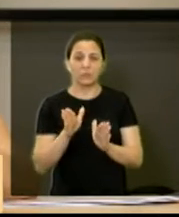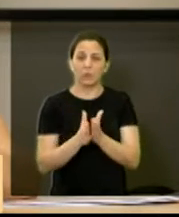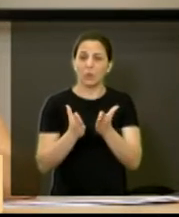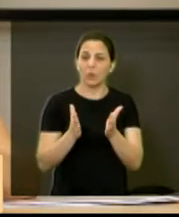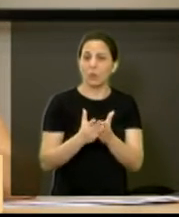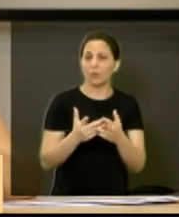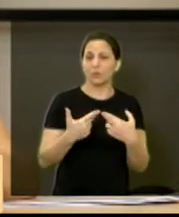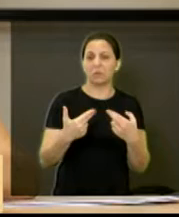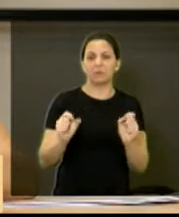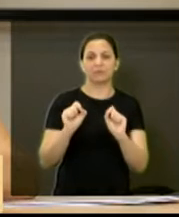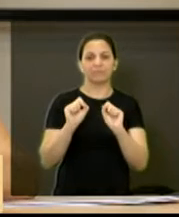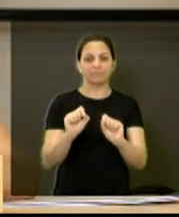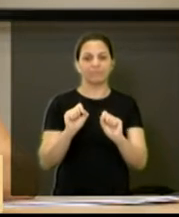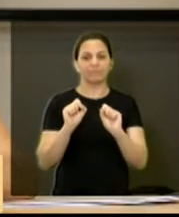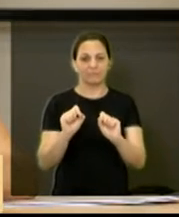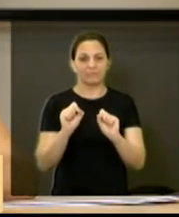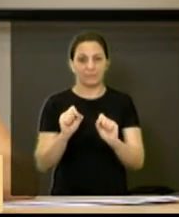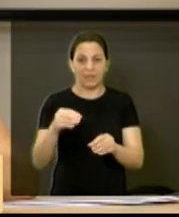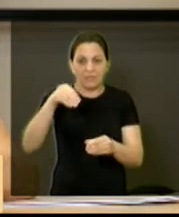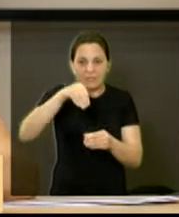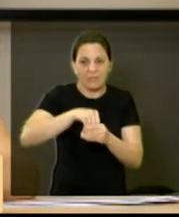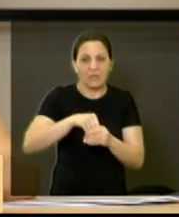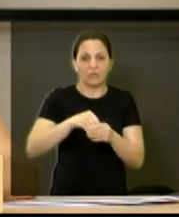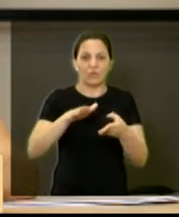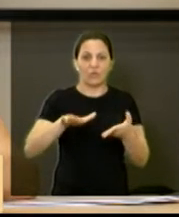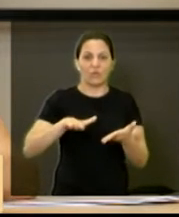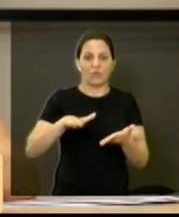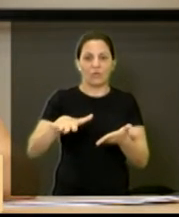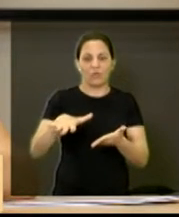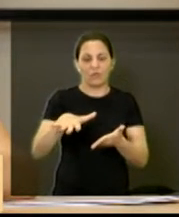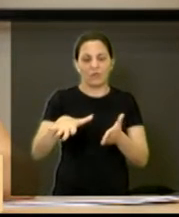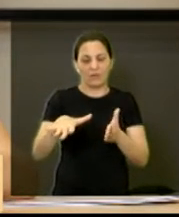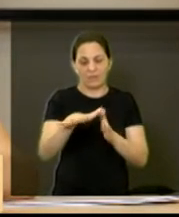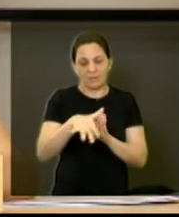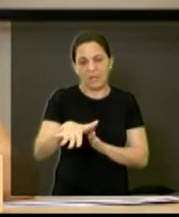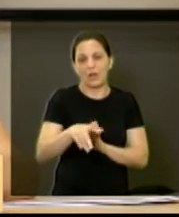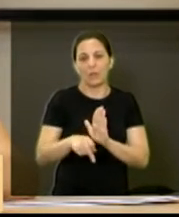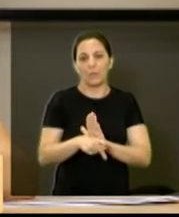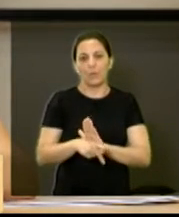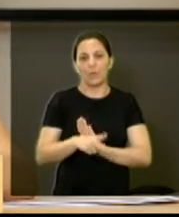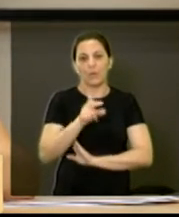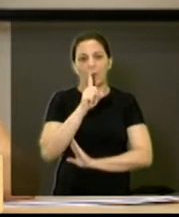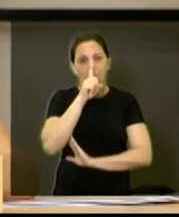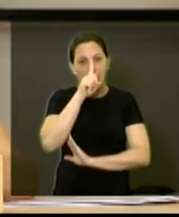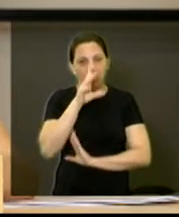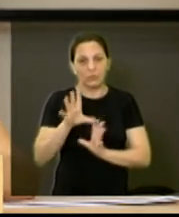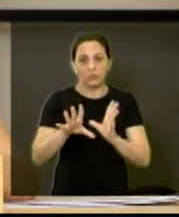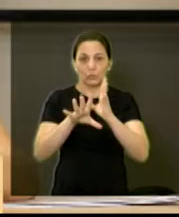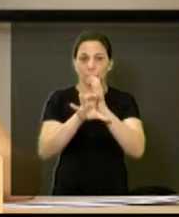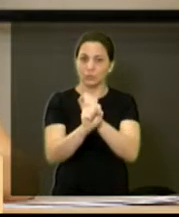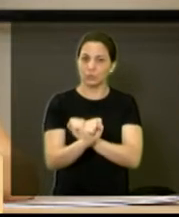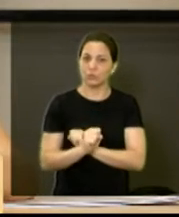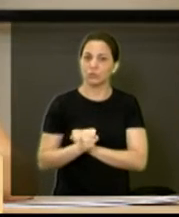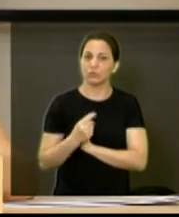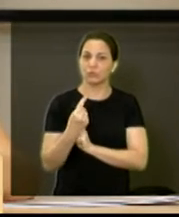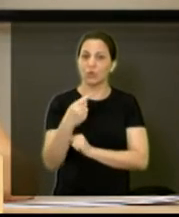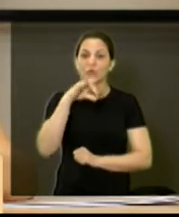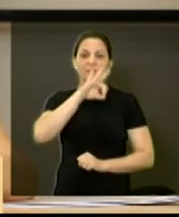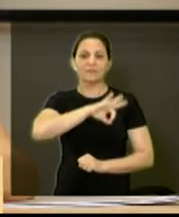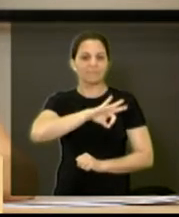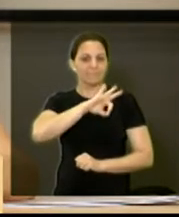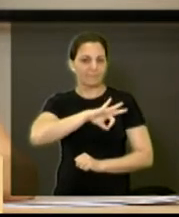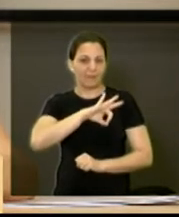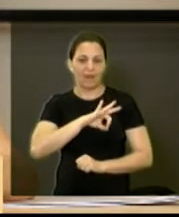de... Dentro da questão da vulnerabilidade, nós não computamos hoje somente a questão da renda